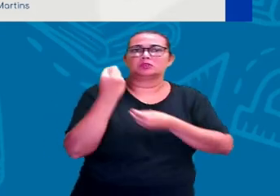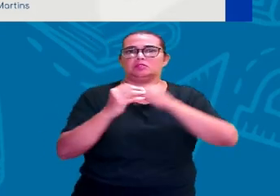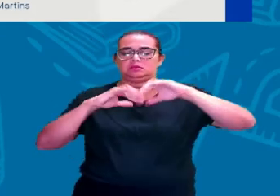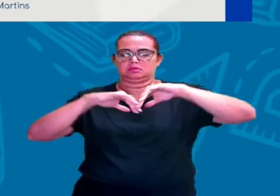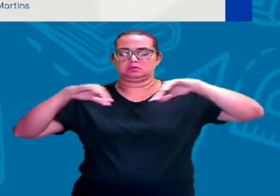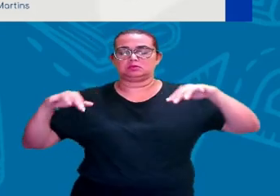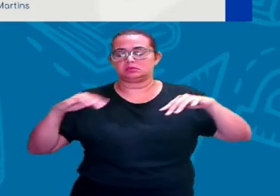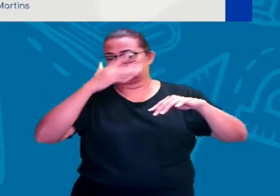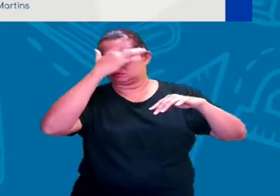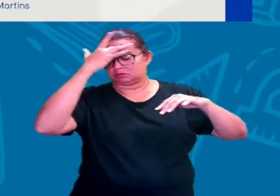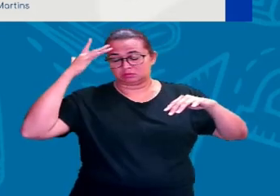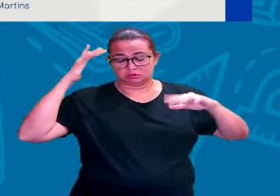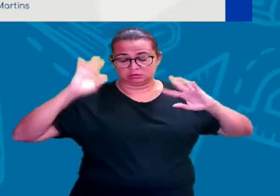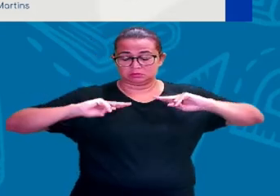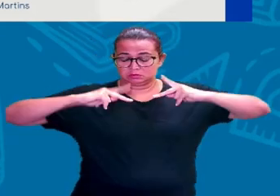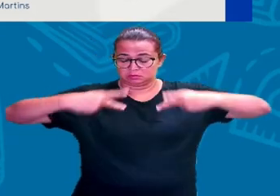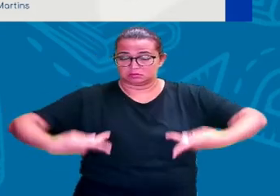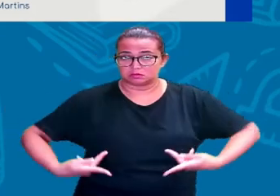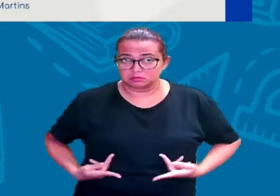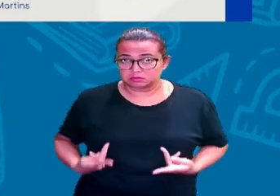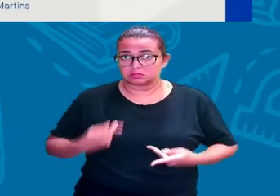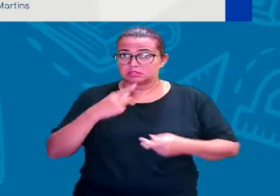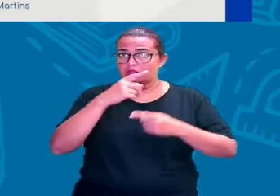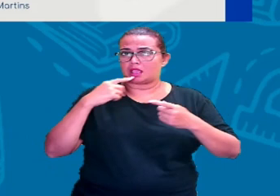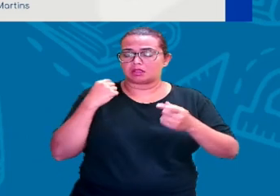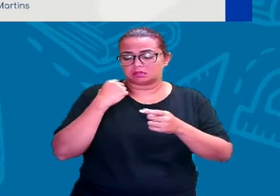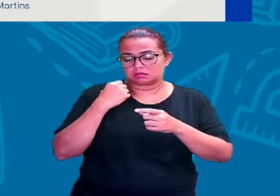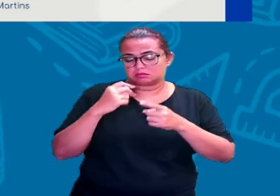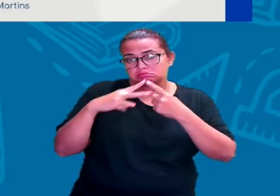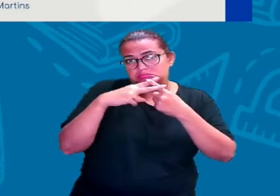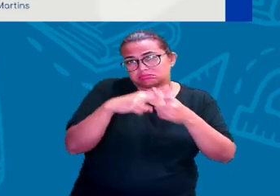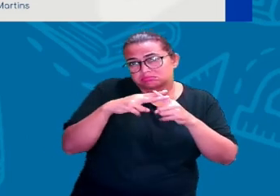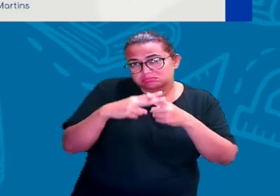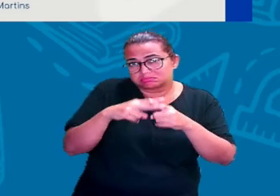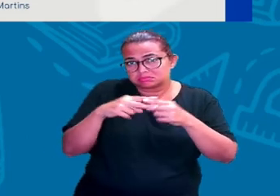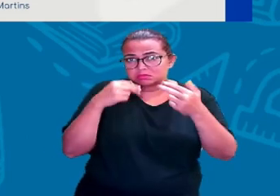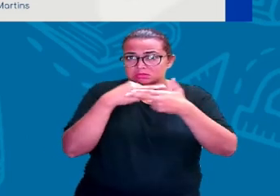seres humanos desenvolvem, desenvolveram, né? Na época.